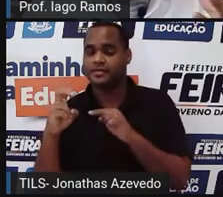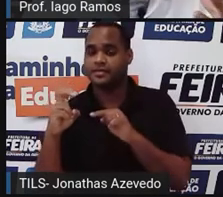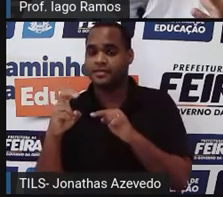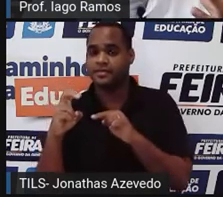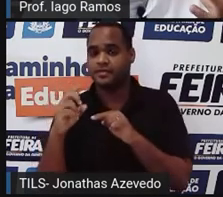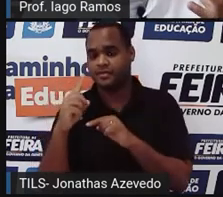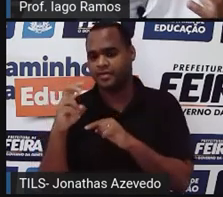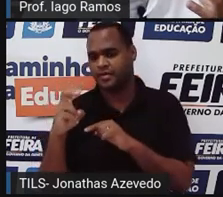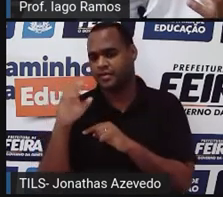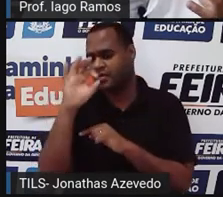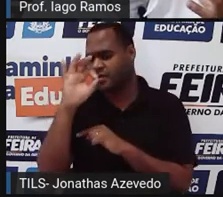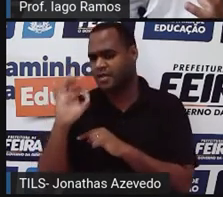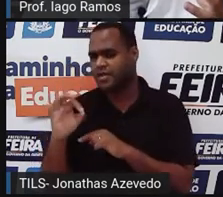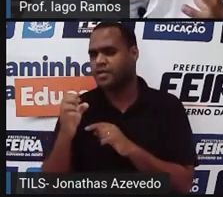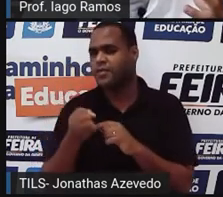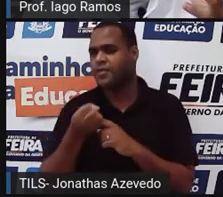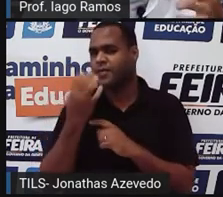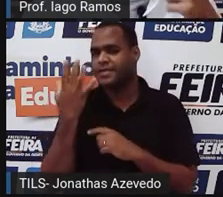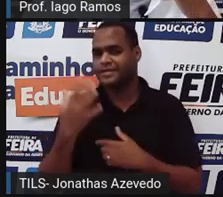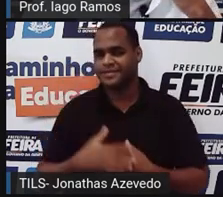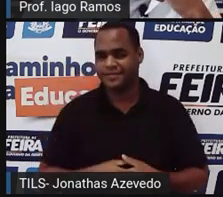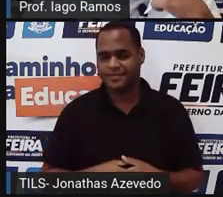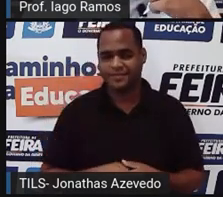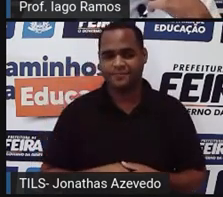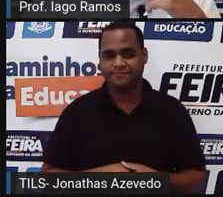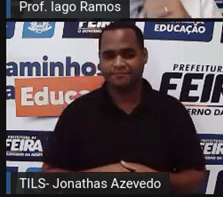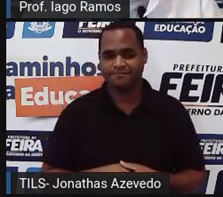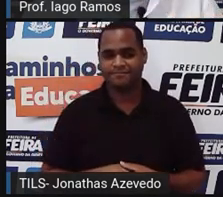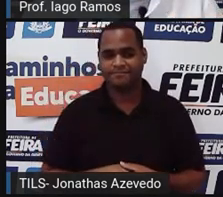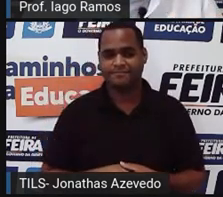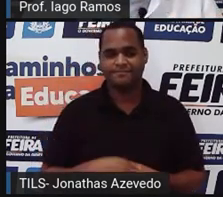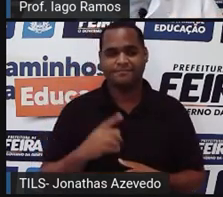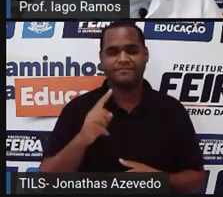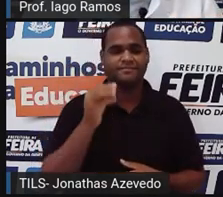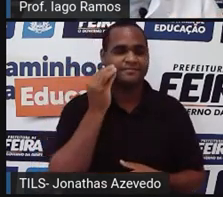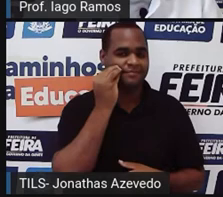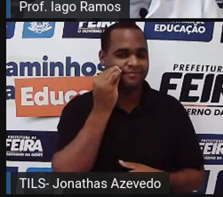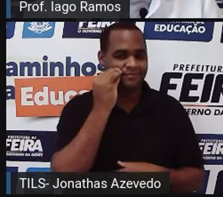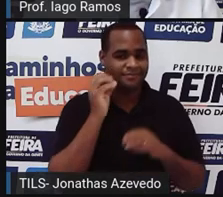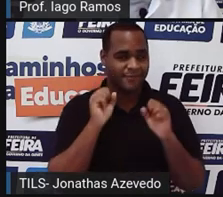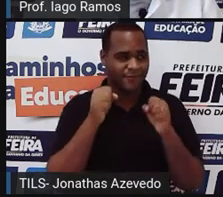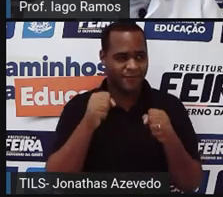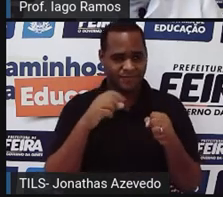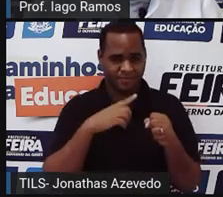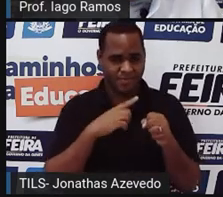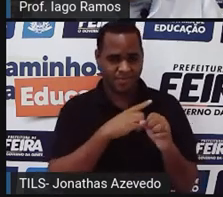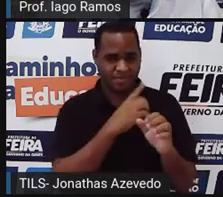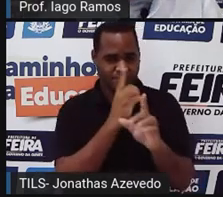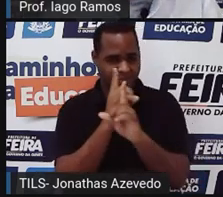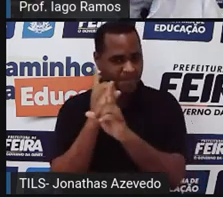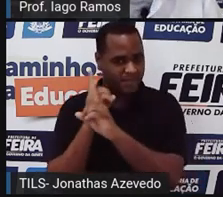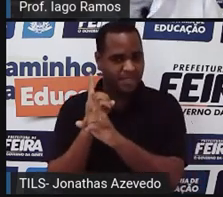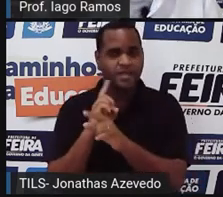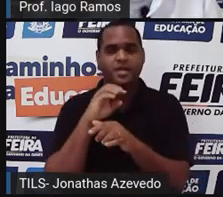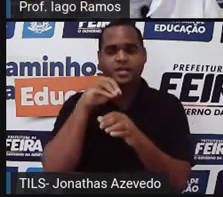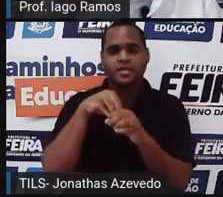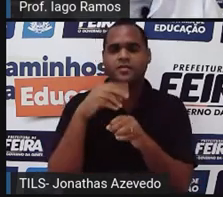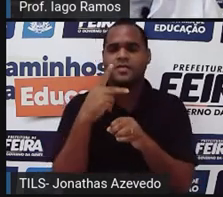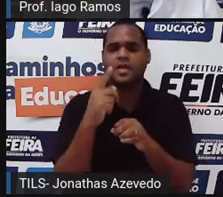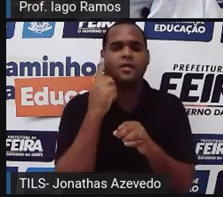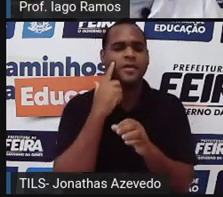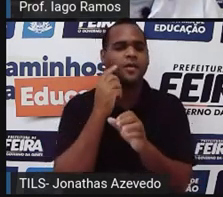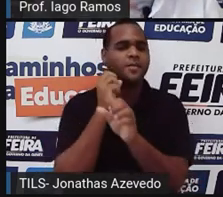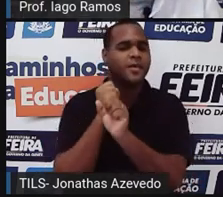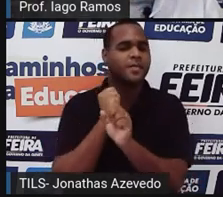em forma de porcentagem, é quanto? Eu queria que você tentasse encontrar isso. dentro da sua maneira de